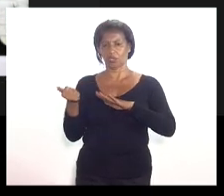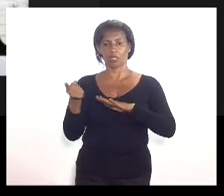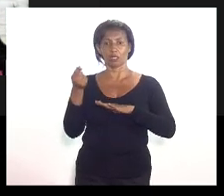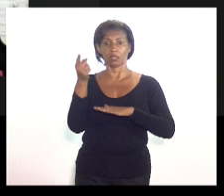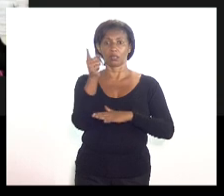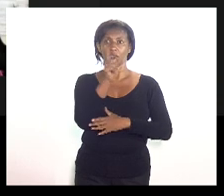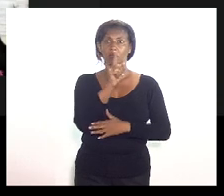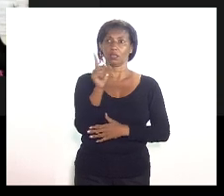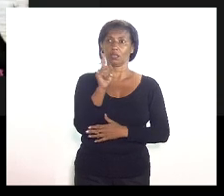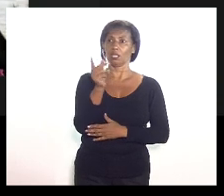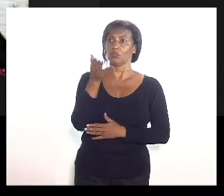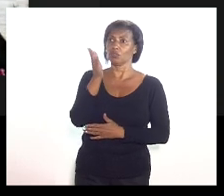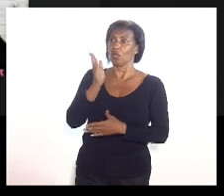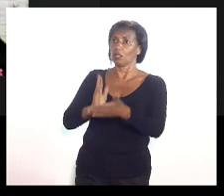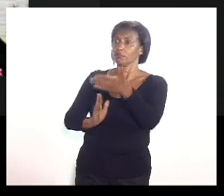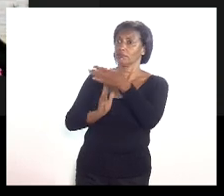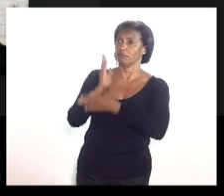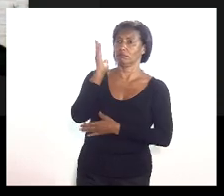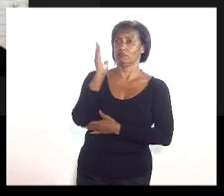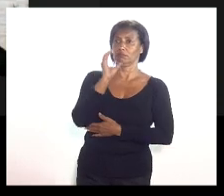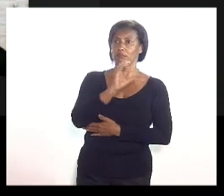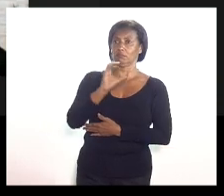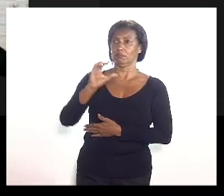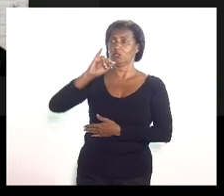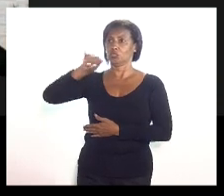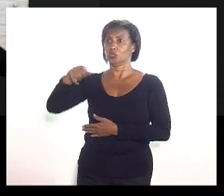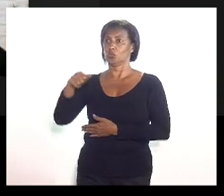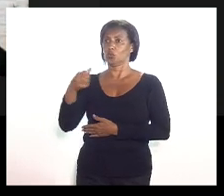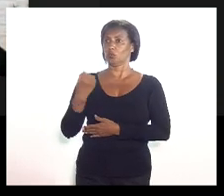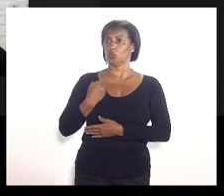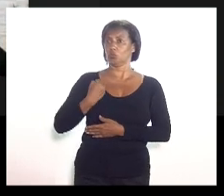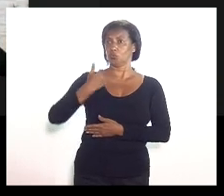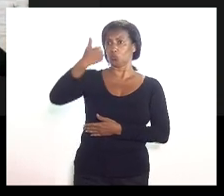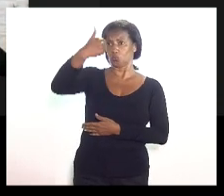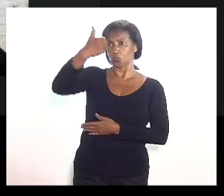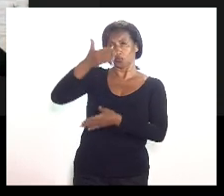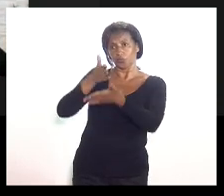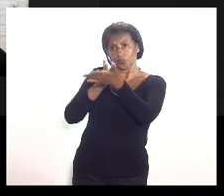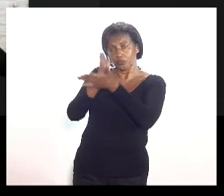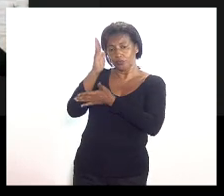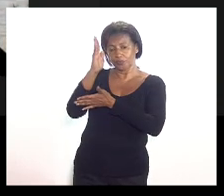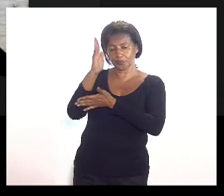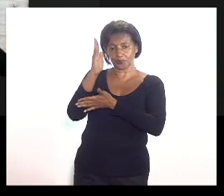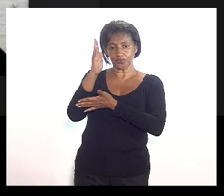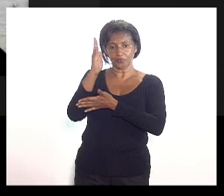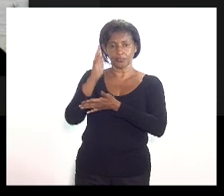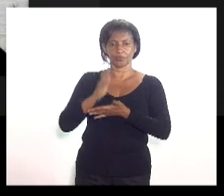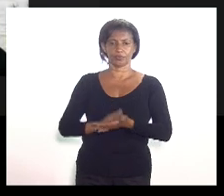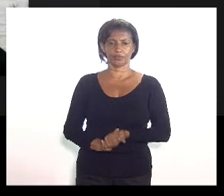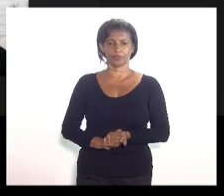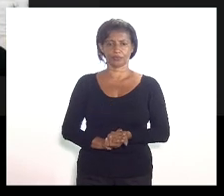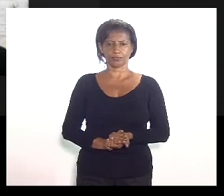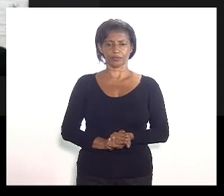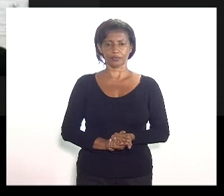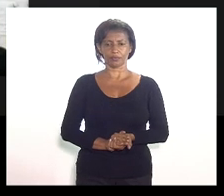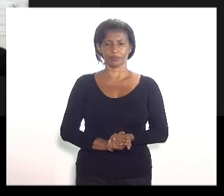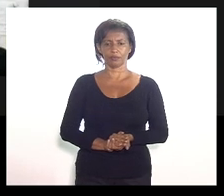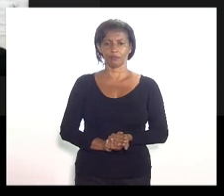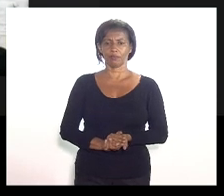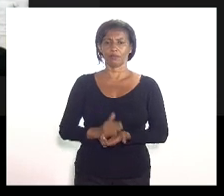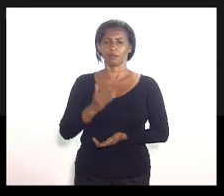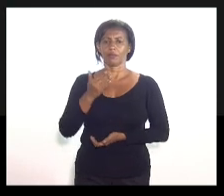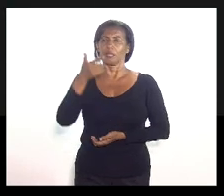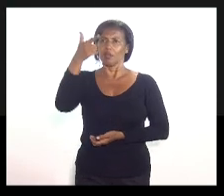aprovado na CCJ. Foi o que eu tinha... Na emenda número 1 da CCJ. o que eu tinha entendido. Por isso eu tenho dúvida. Repita a emenda. Repita,